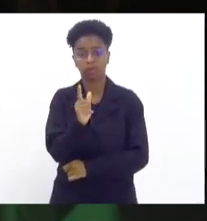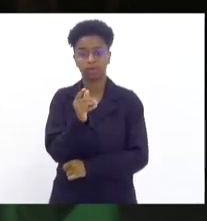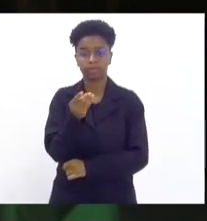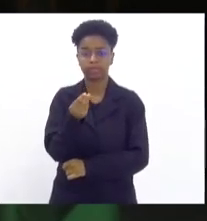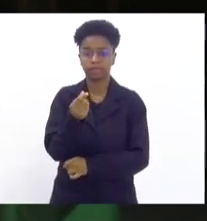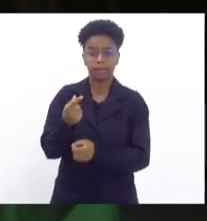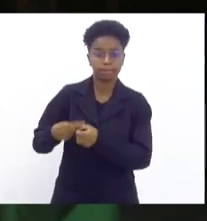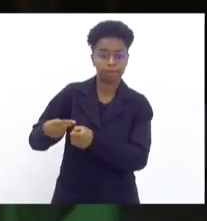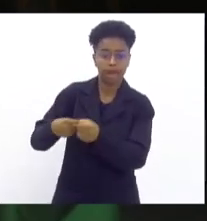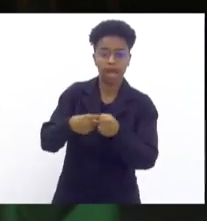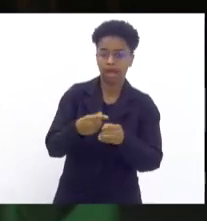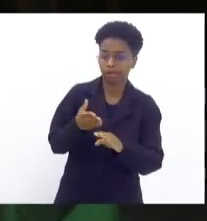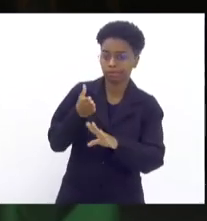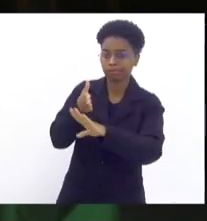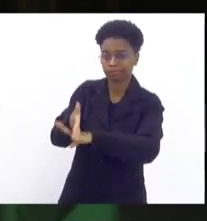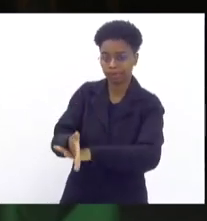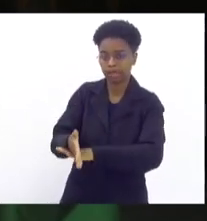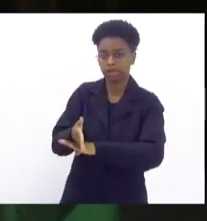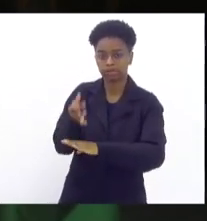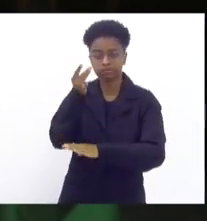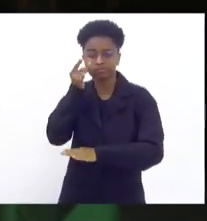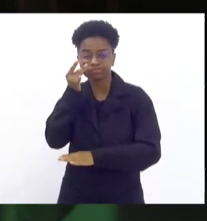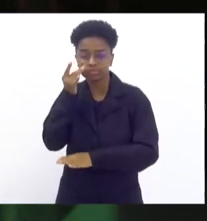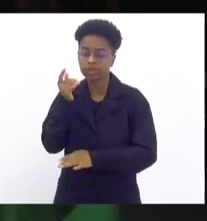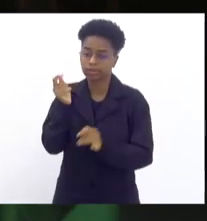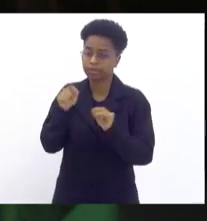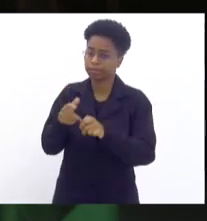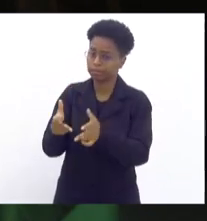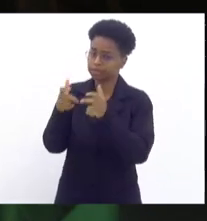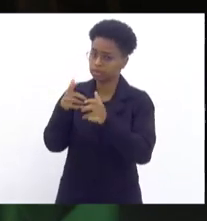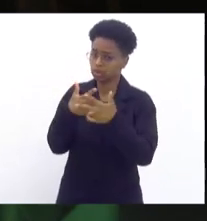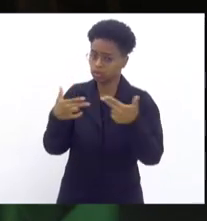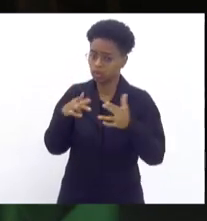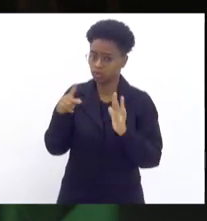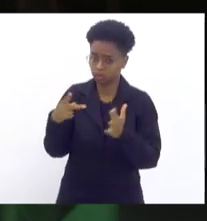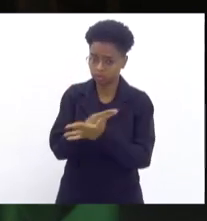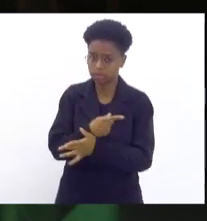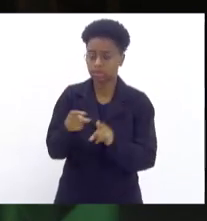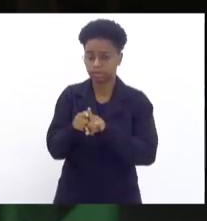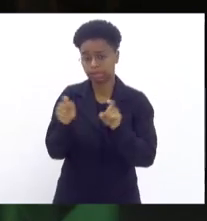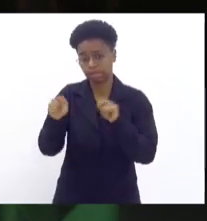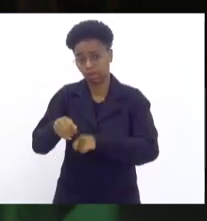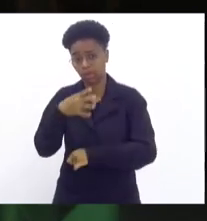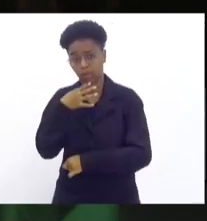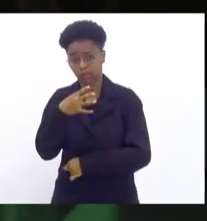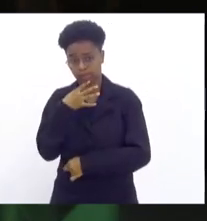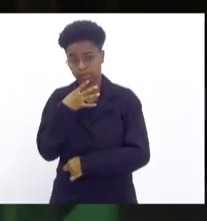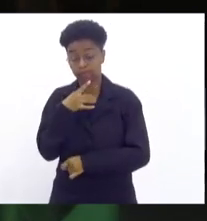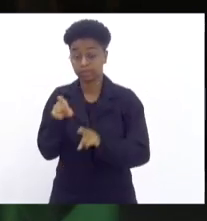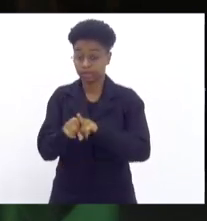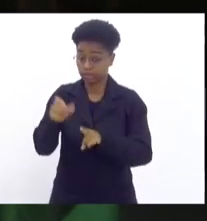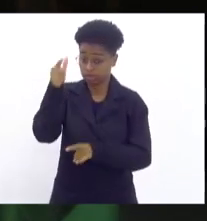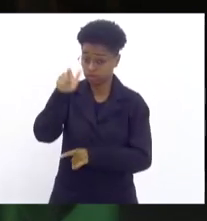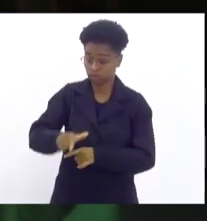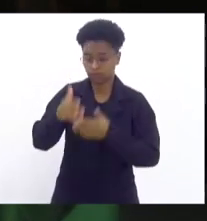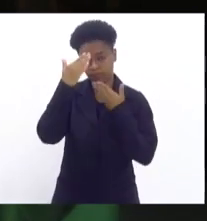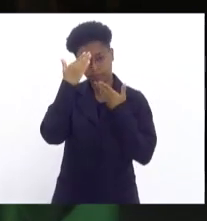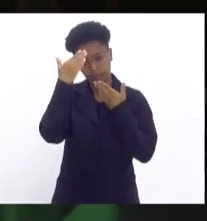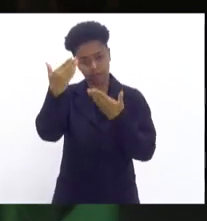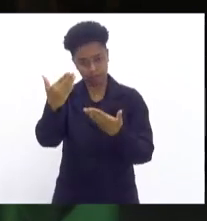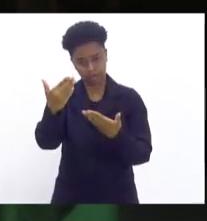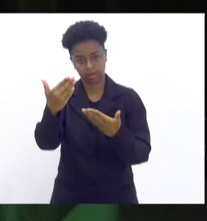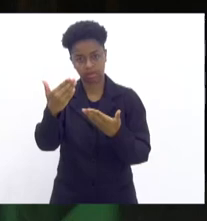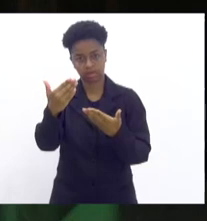bairro ali em Loco onde as coisas estão acontecendo para que os senhores possam conhecer. E, mais uma vez, muito obrigado